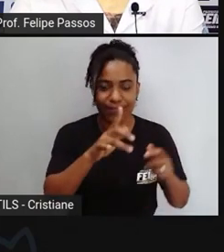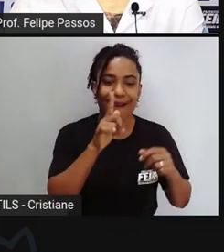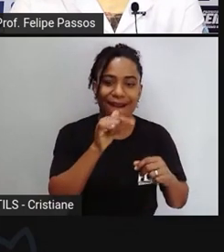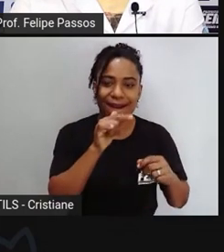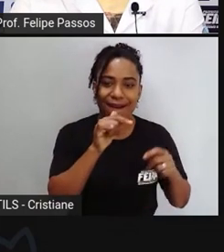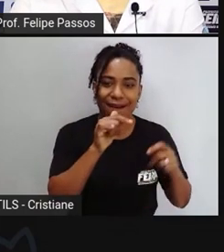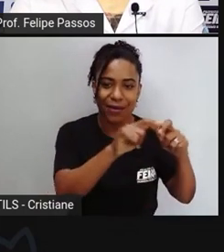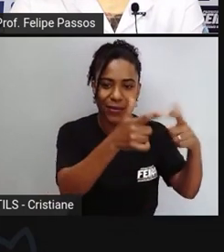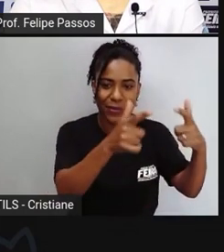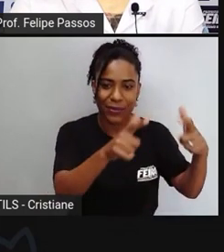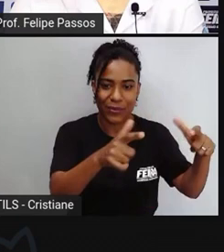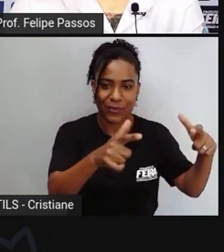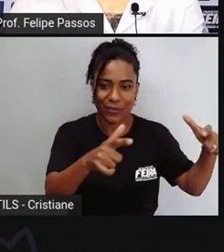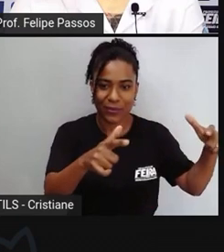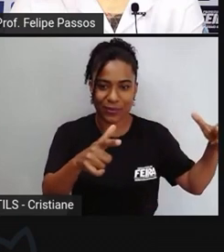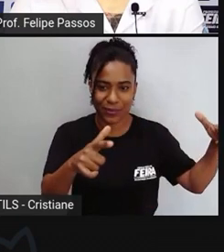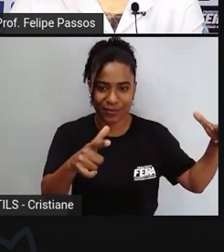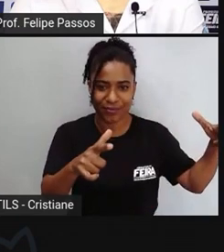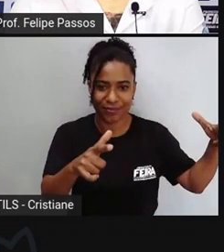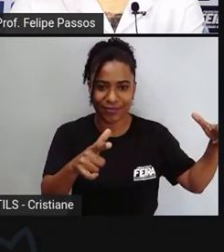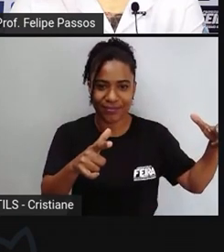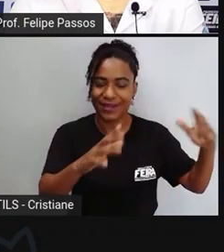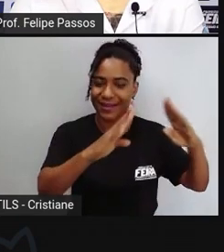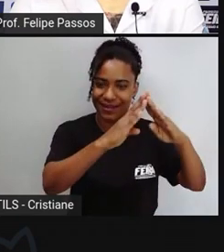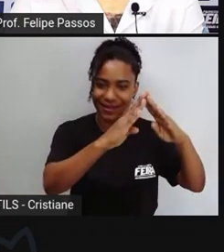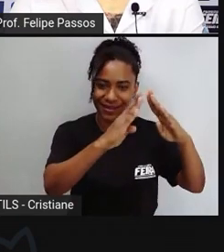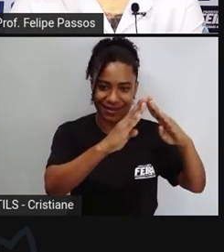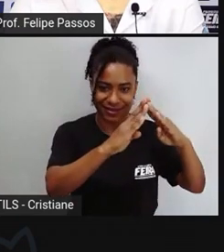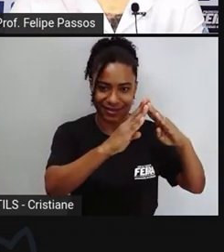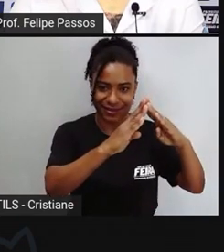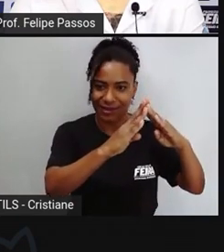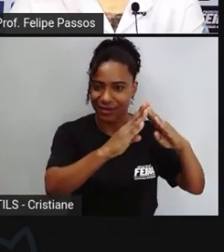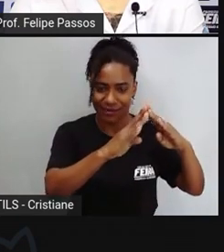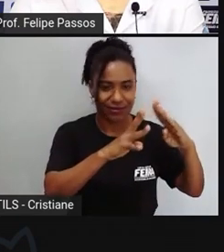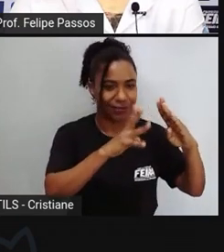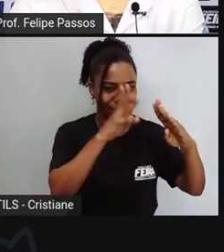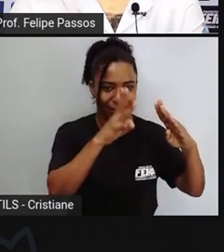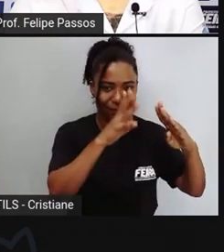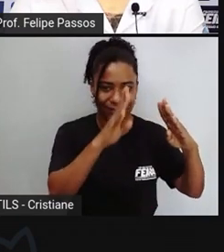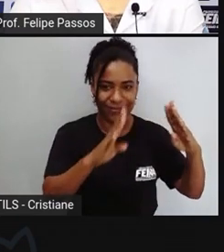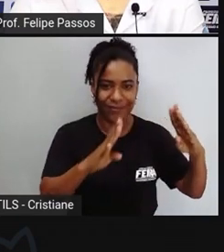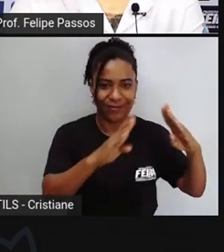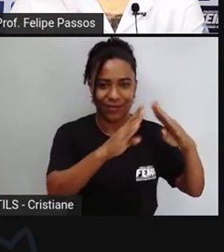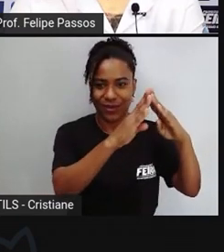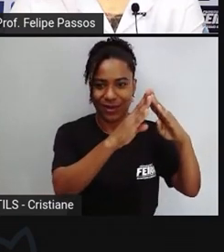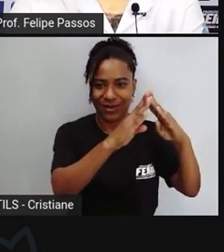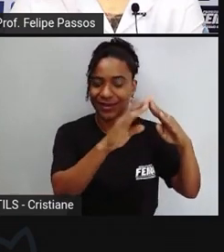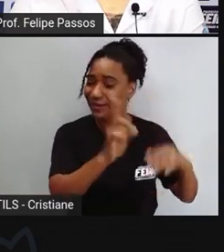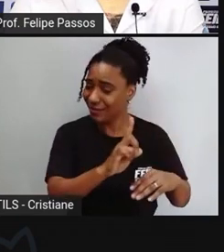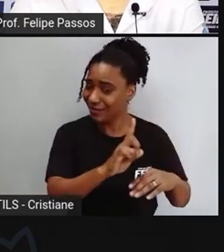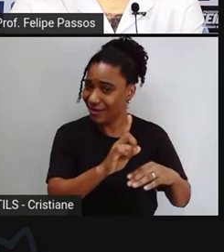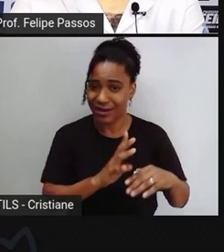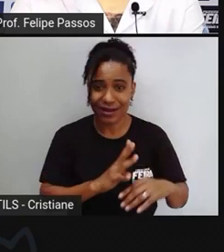não mora no local ela invade